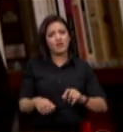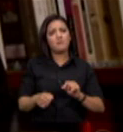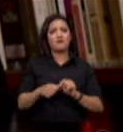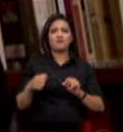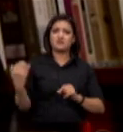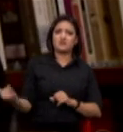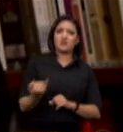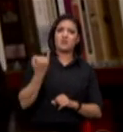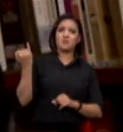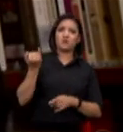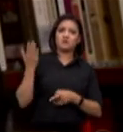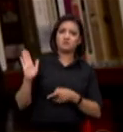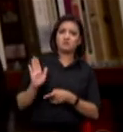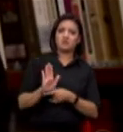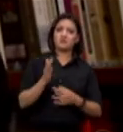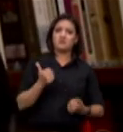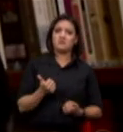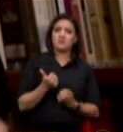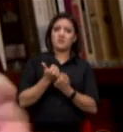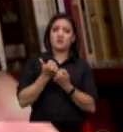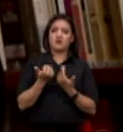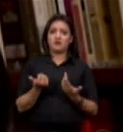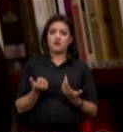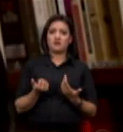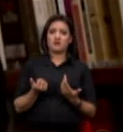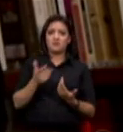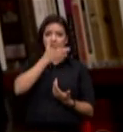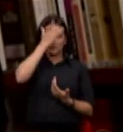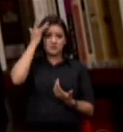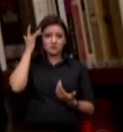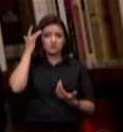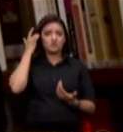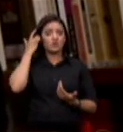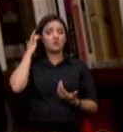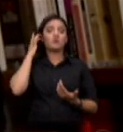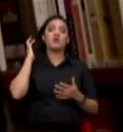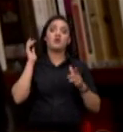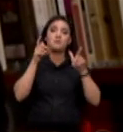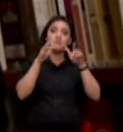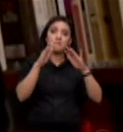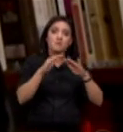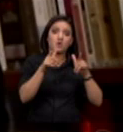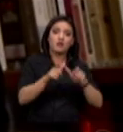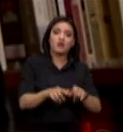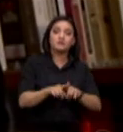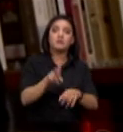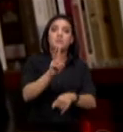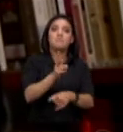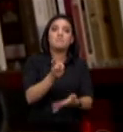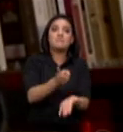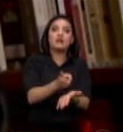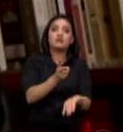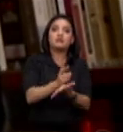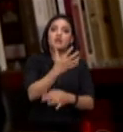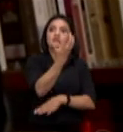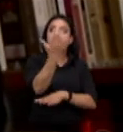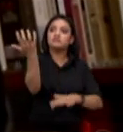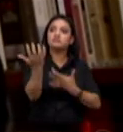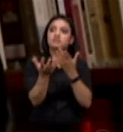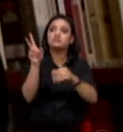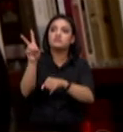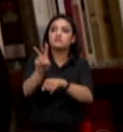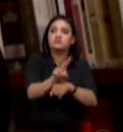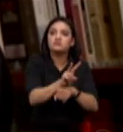valiosas para fazer com que seja compensador para quem ocupa as terras da região manter a floresta em pé ou ao menos